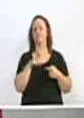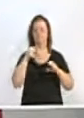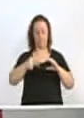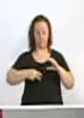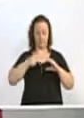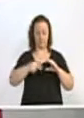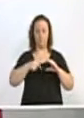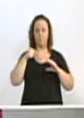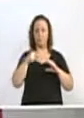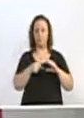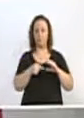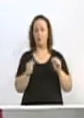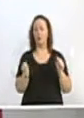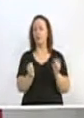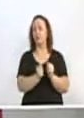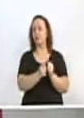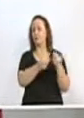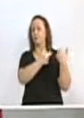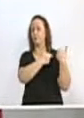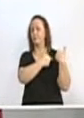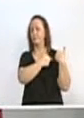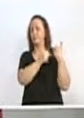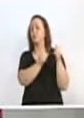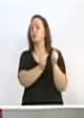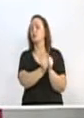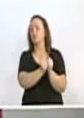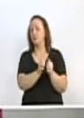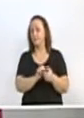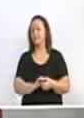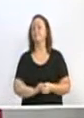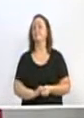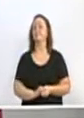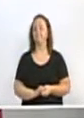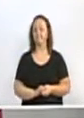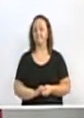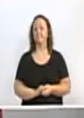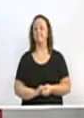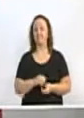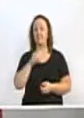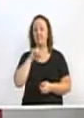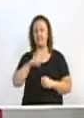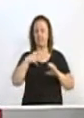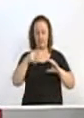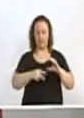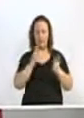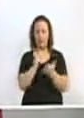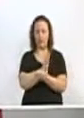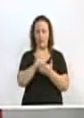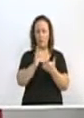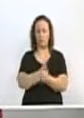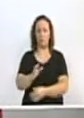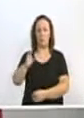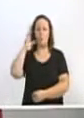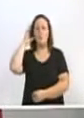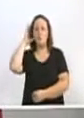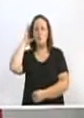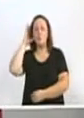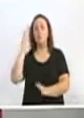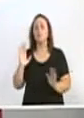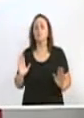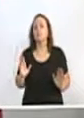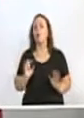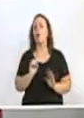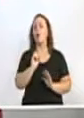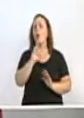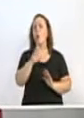responsabilidade. Parte da responsabilidade se vai se omitir ou se vai permitir com que esta